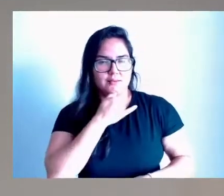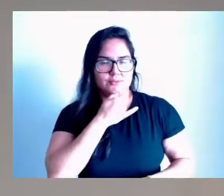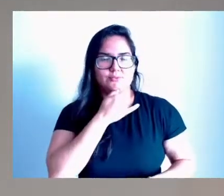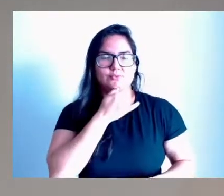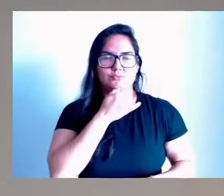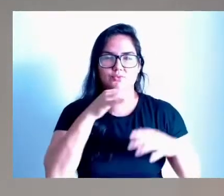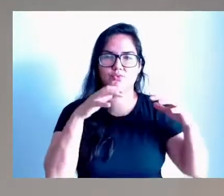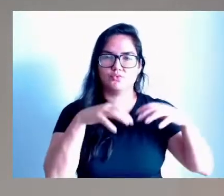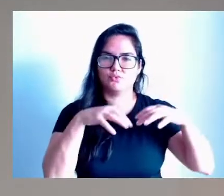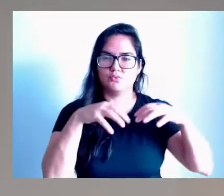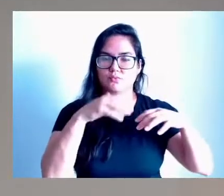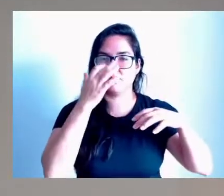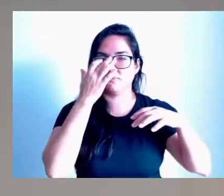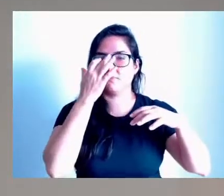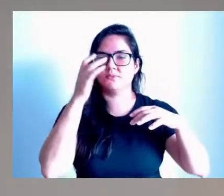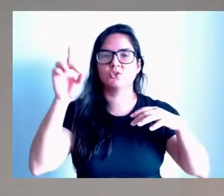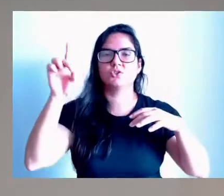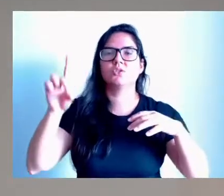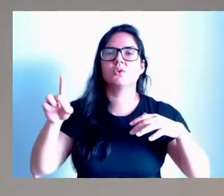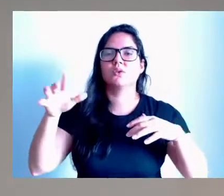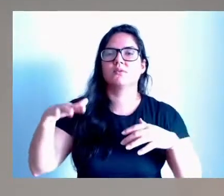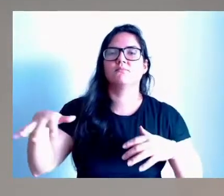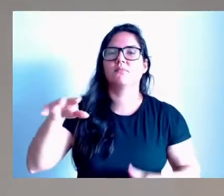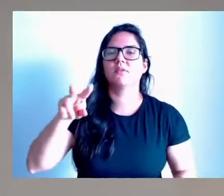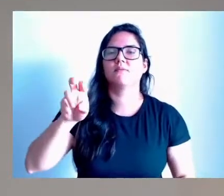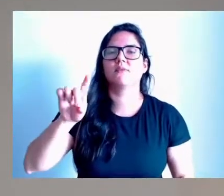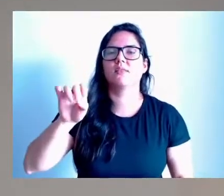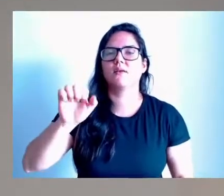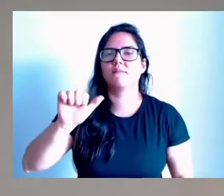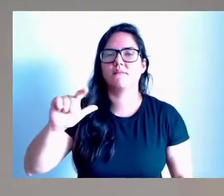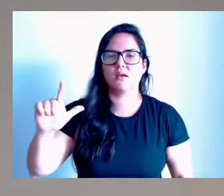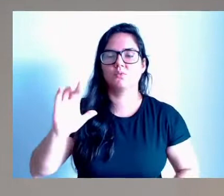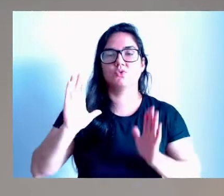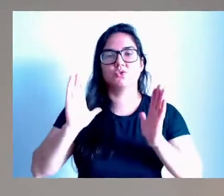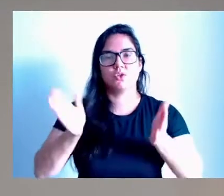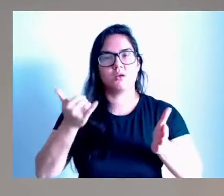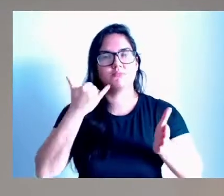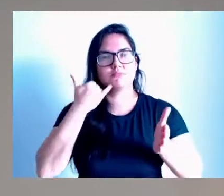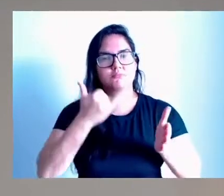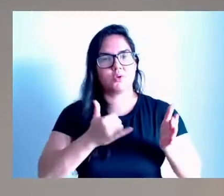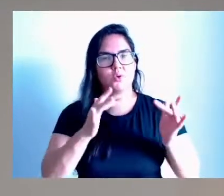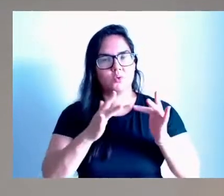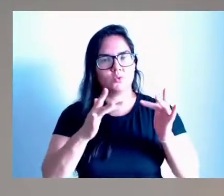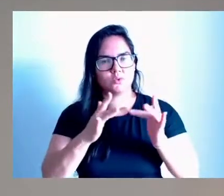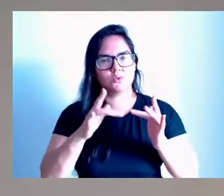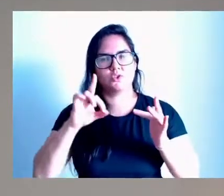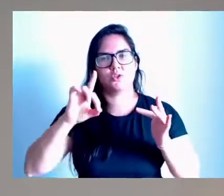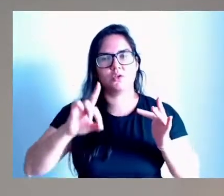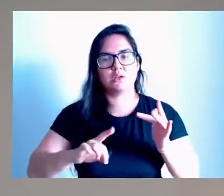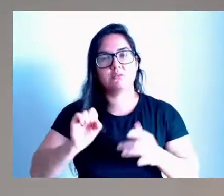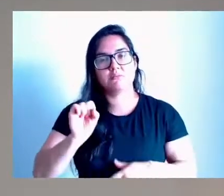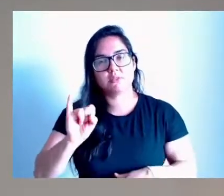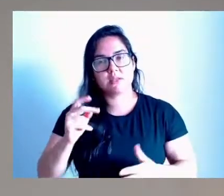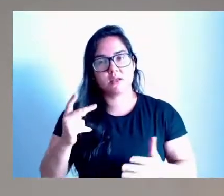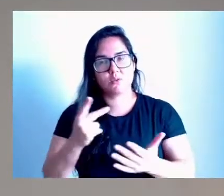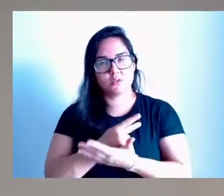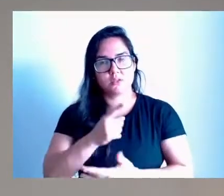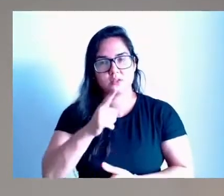E a diretoria do Venaval já entrou em contato com a diretoria do Pradense, se por acaso eles acharem